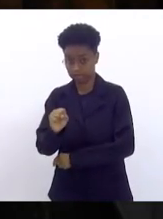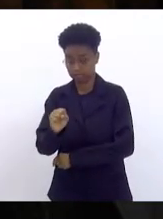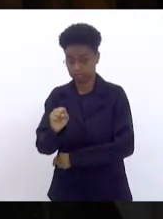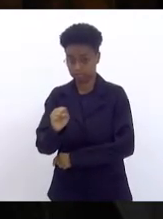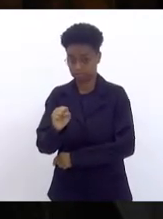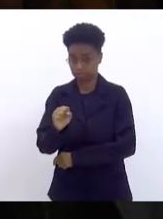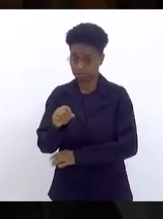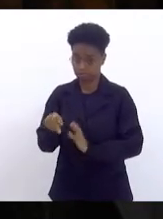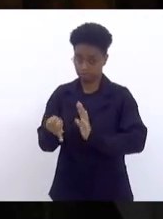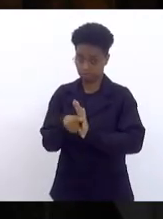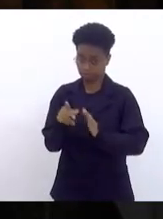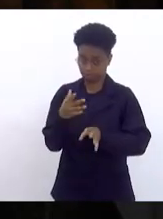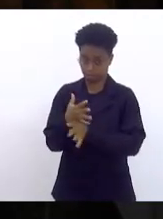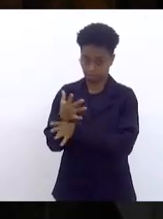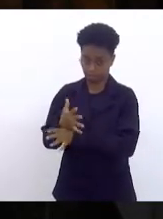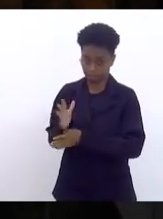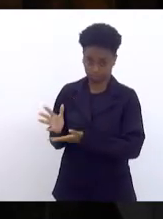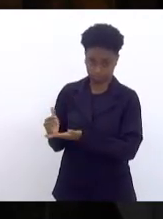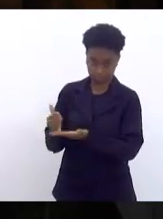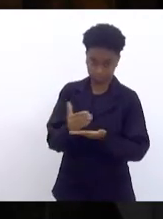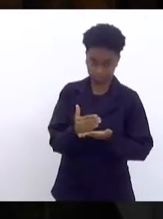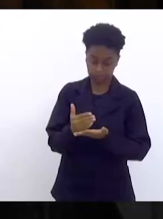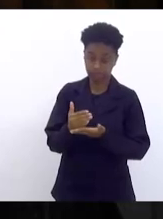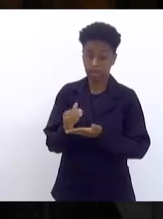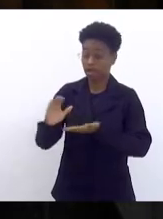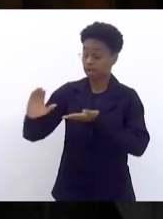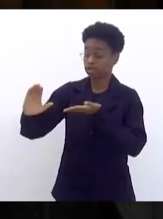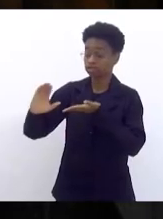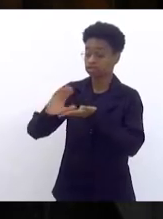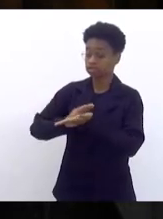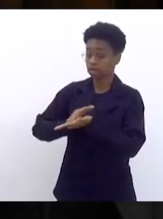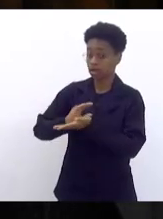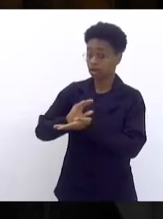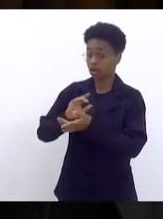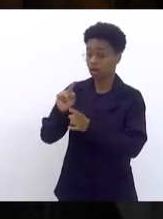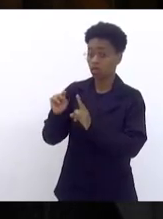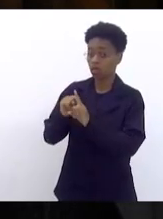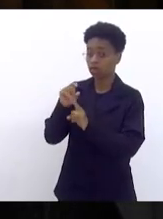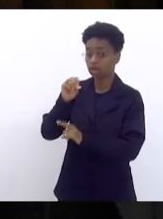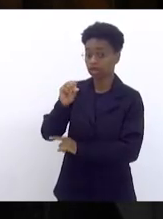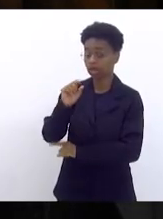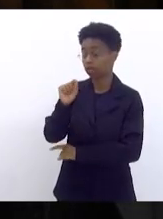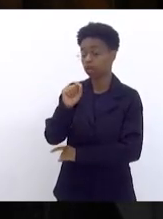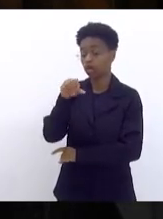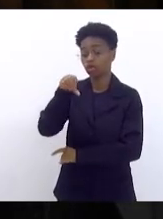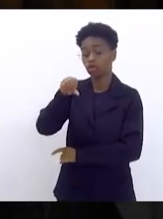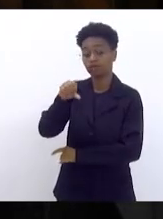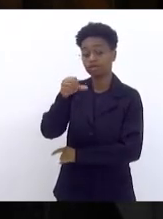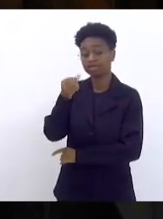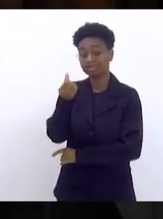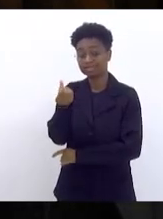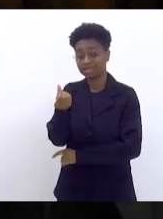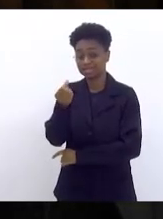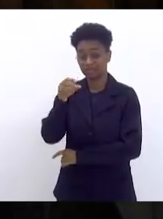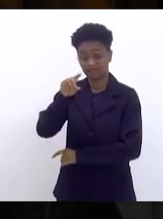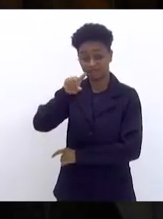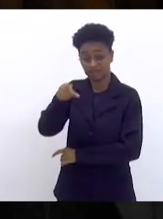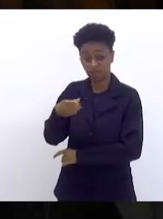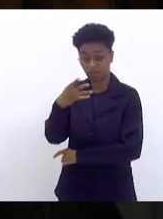aos municípios, a receita prevista de 96,42 bilhões de reais